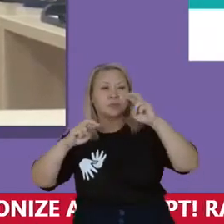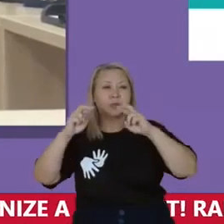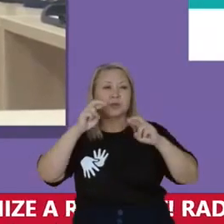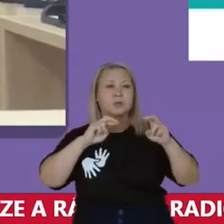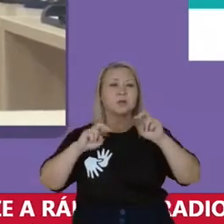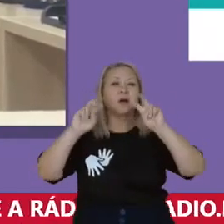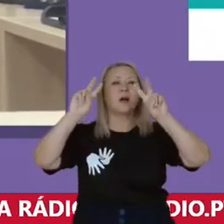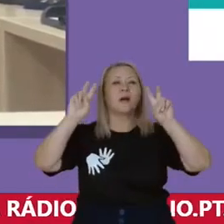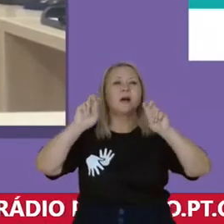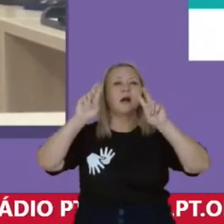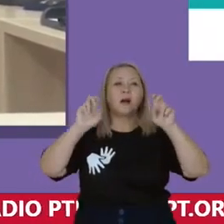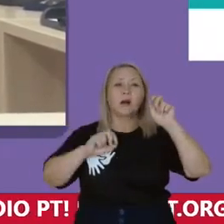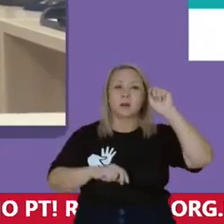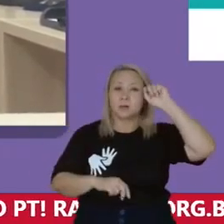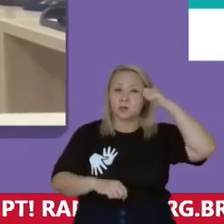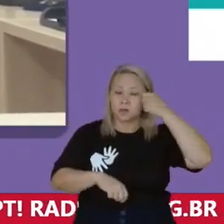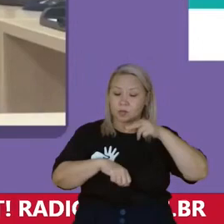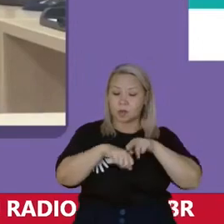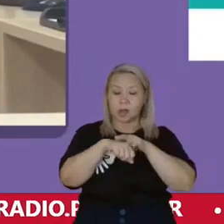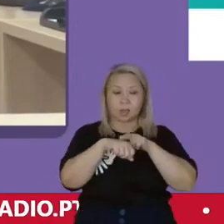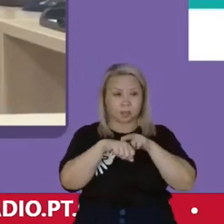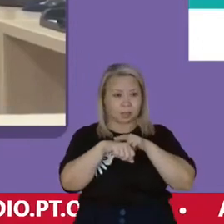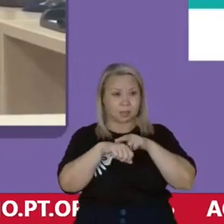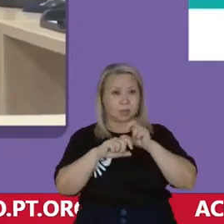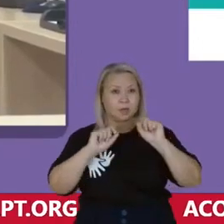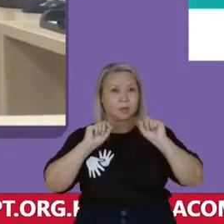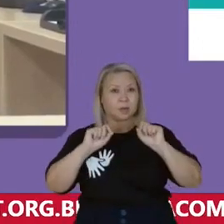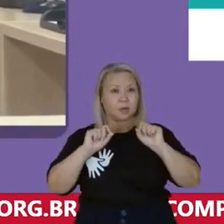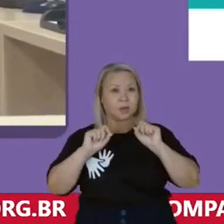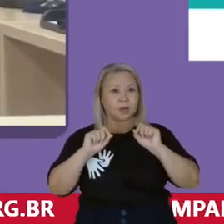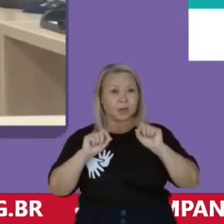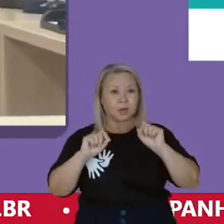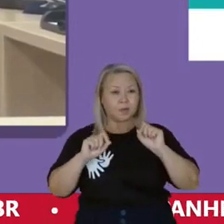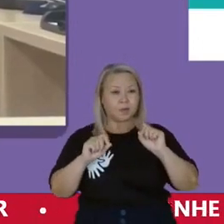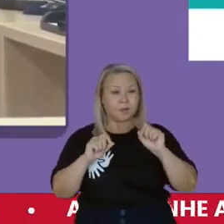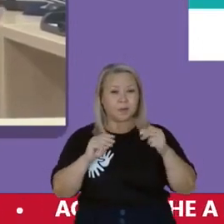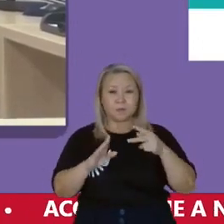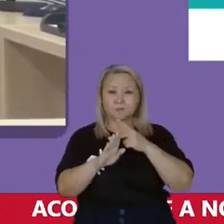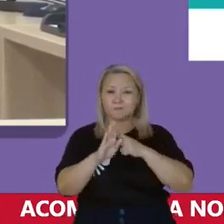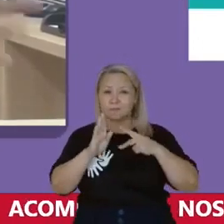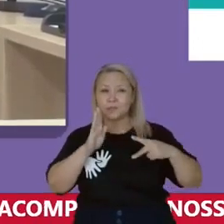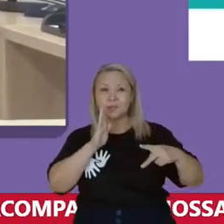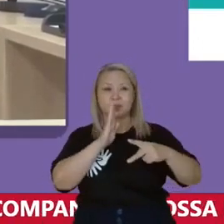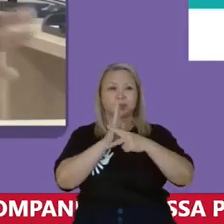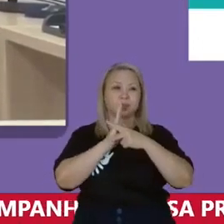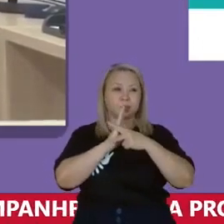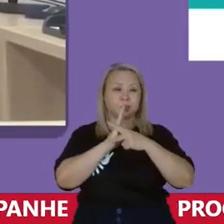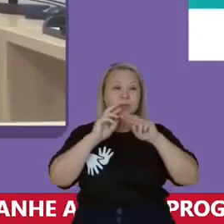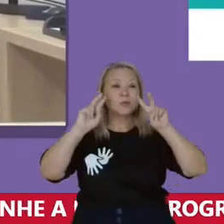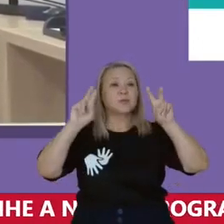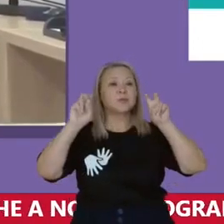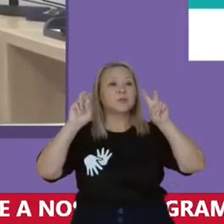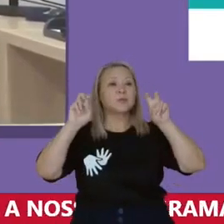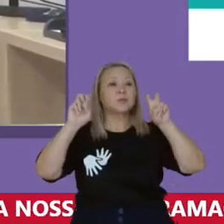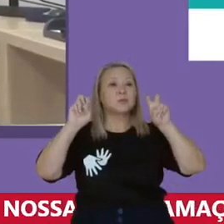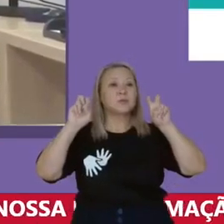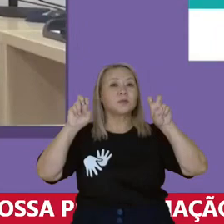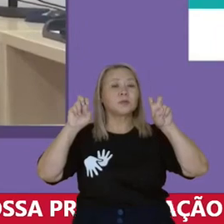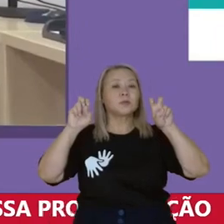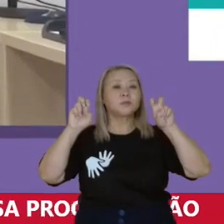a questão racial Que foi preponderante nessa questão da